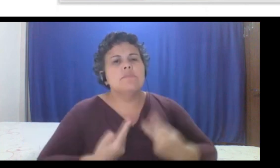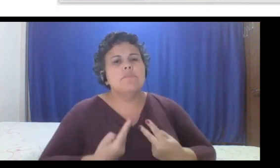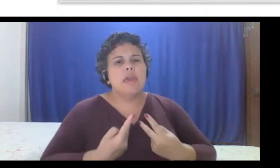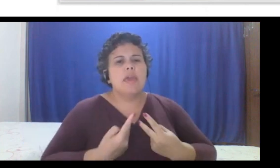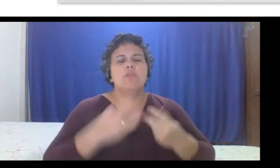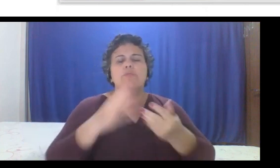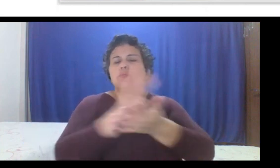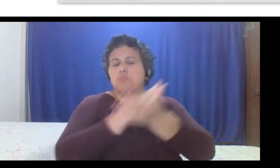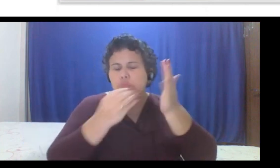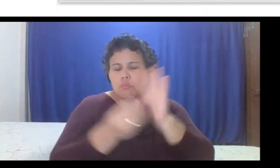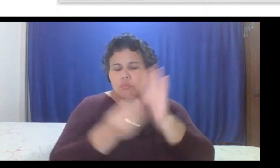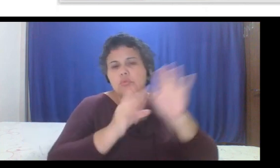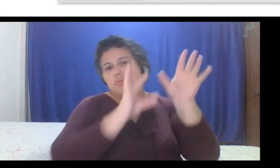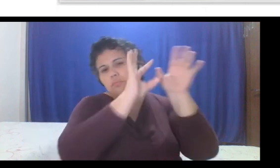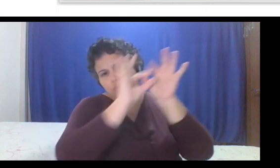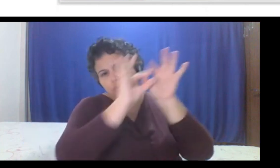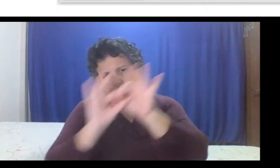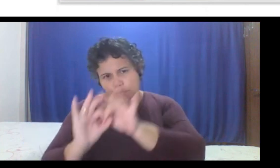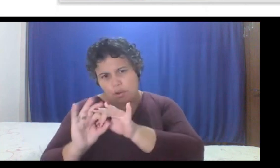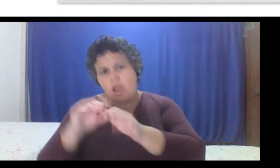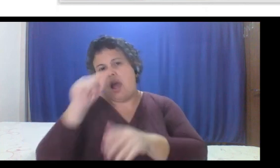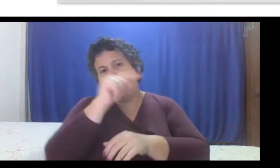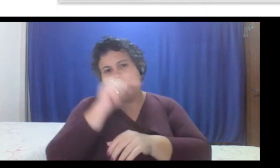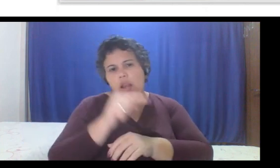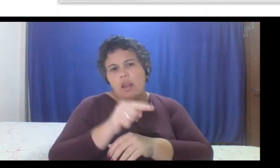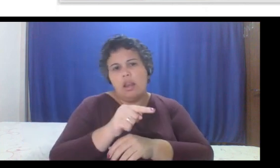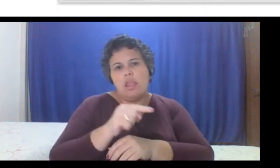conectam com essa parte do NPS.